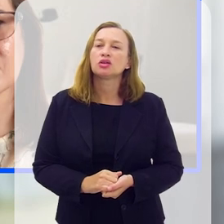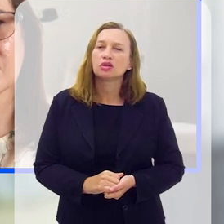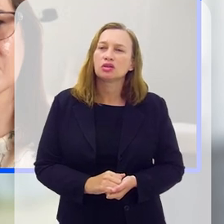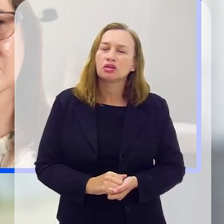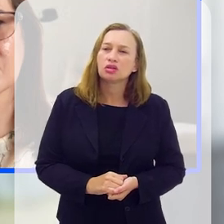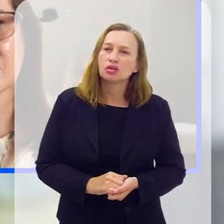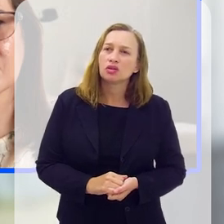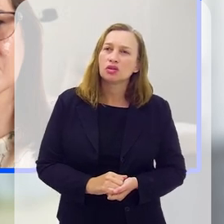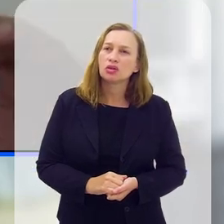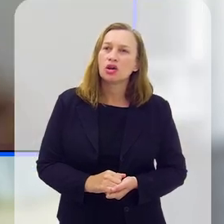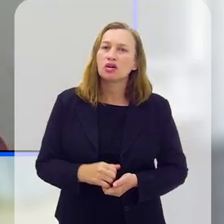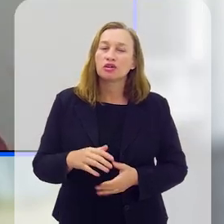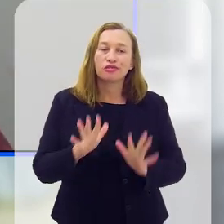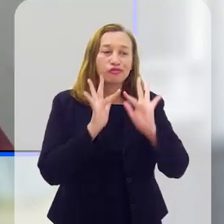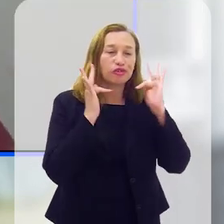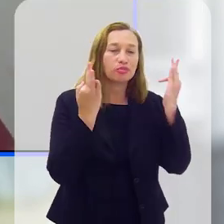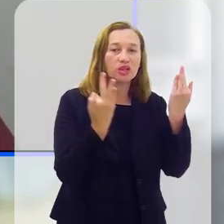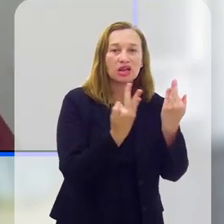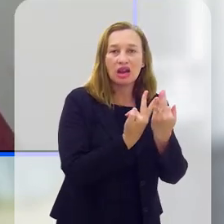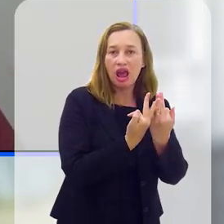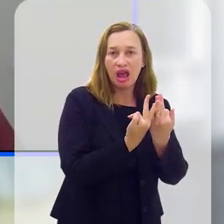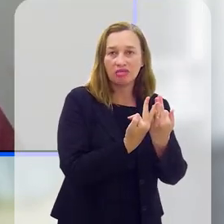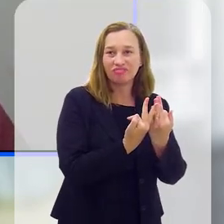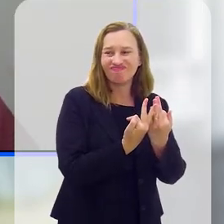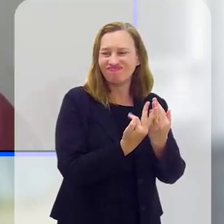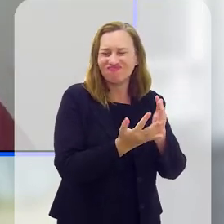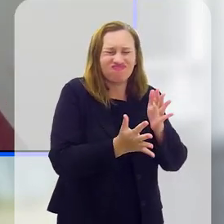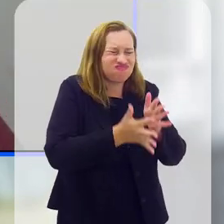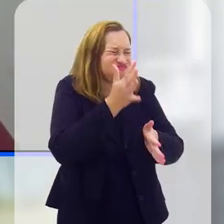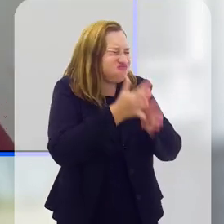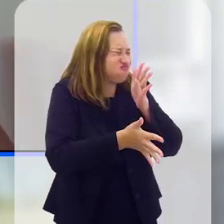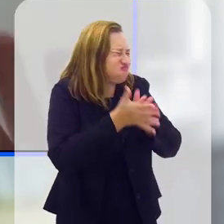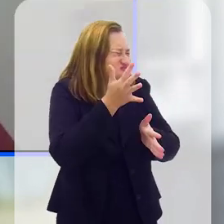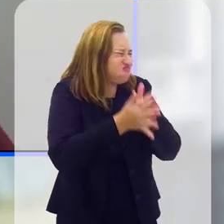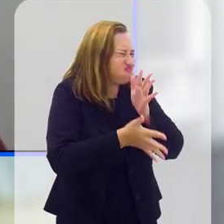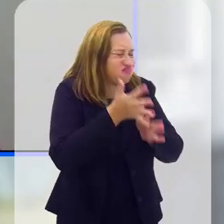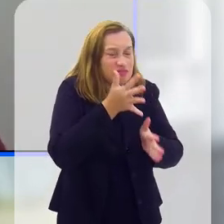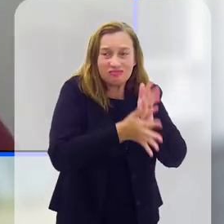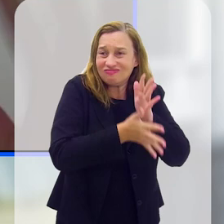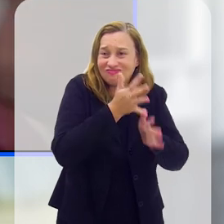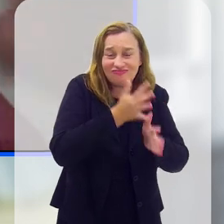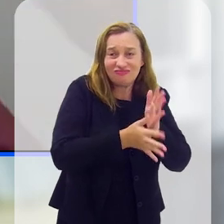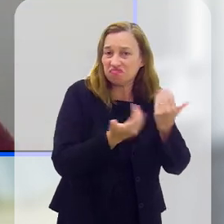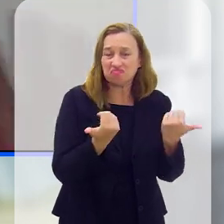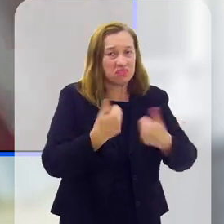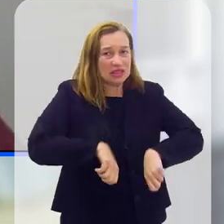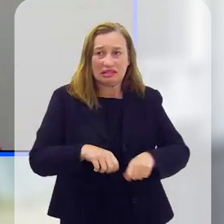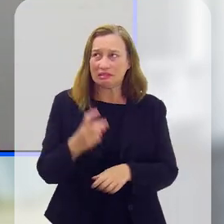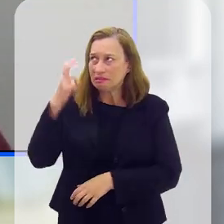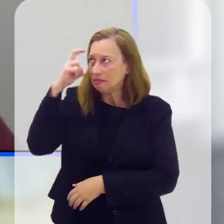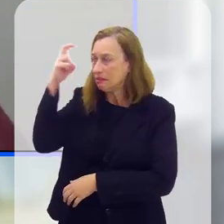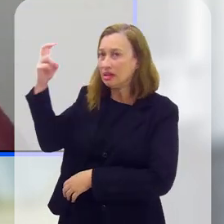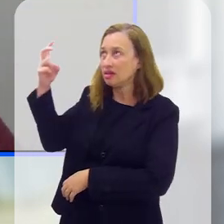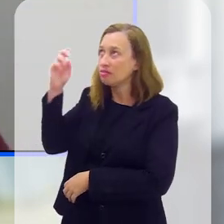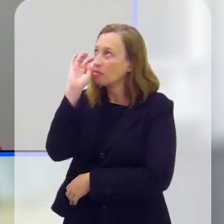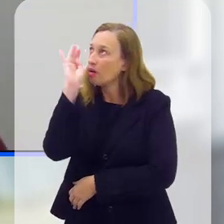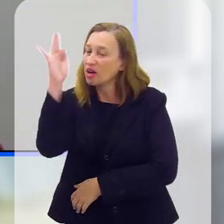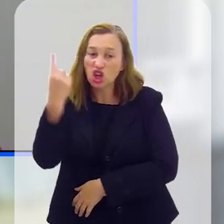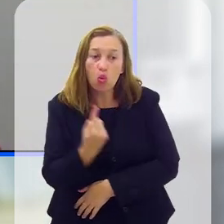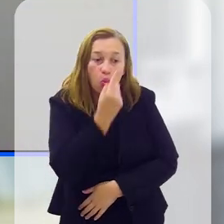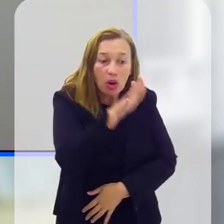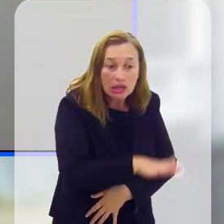isso, infelizmente. Ambiente familiar caótico, obviamente, não precisa ser muito inteligente para